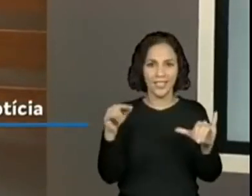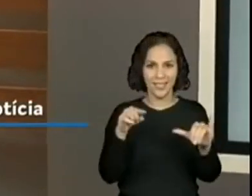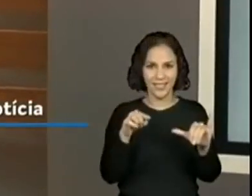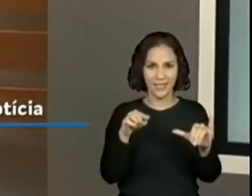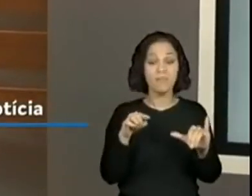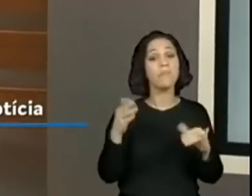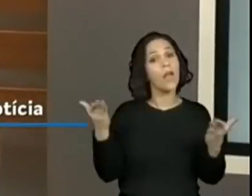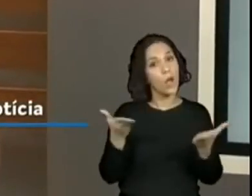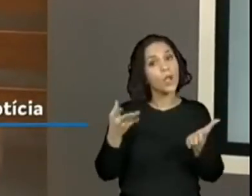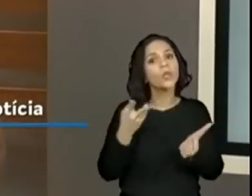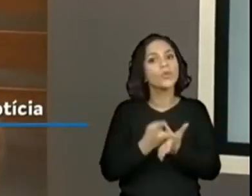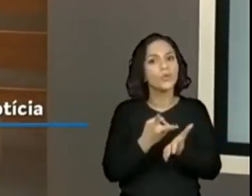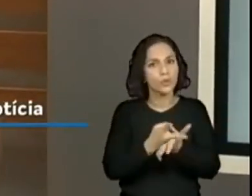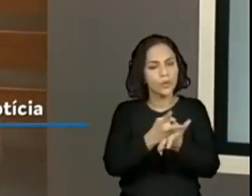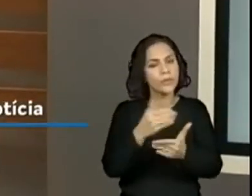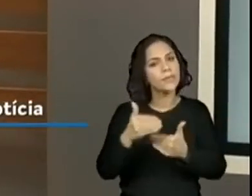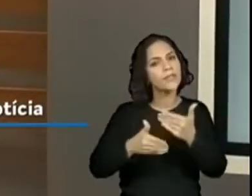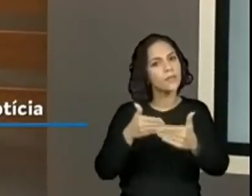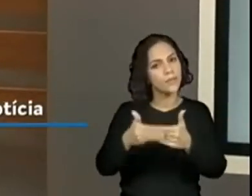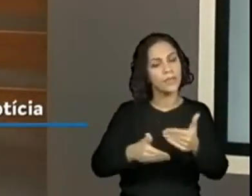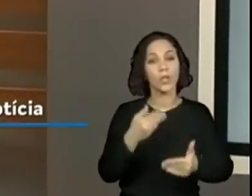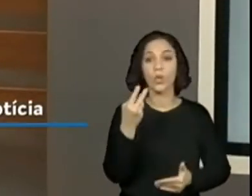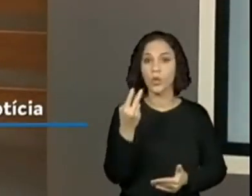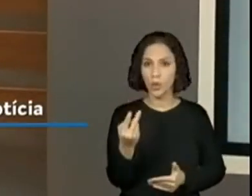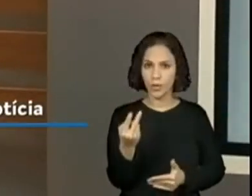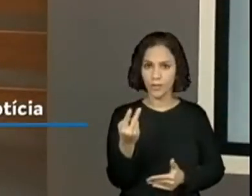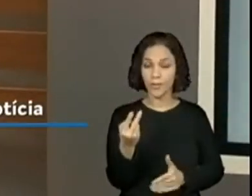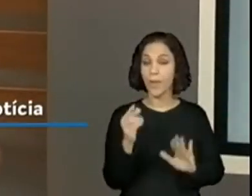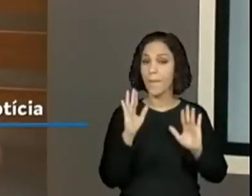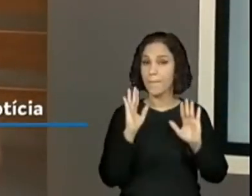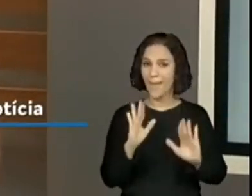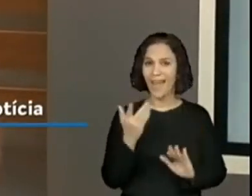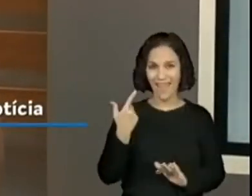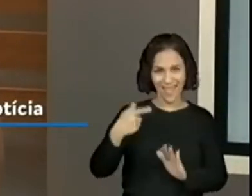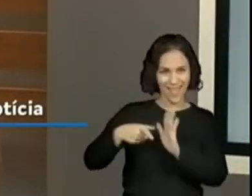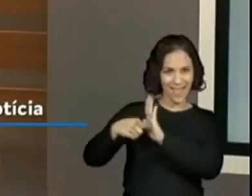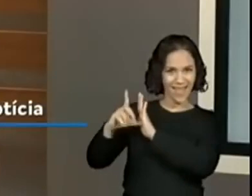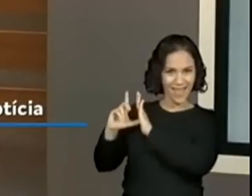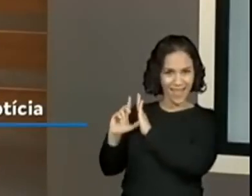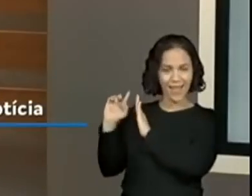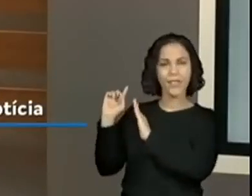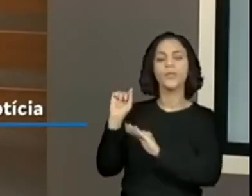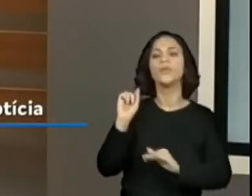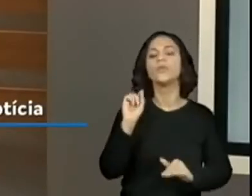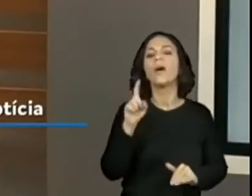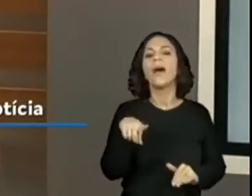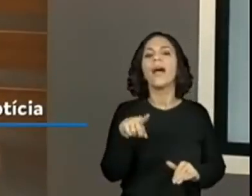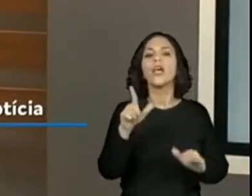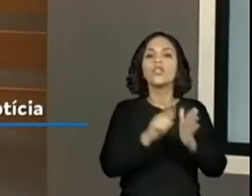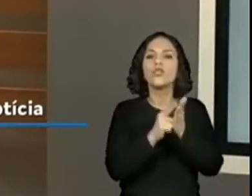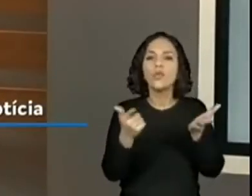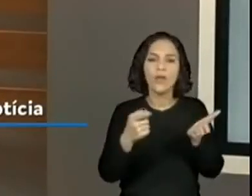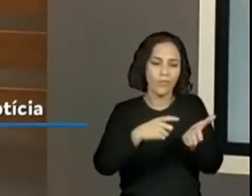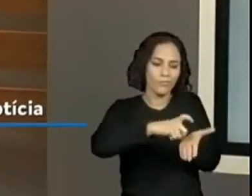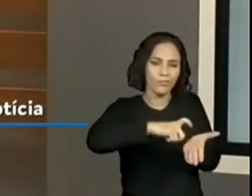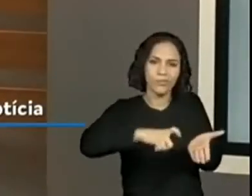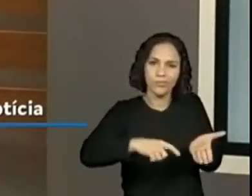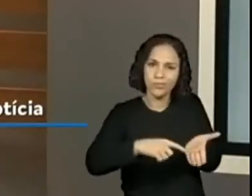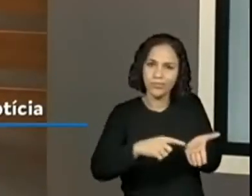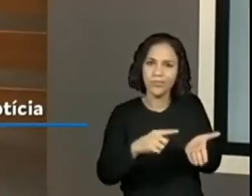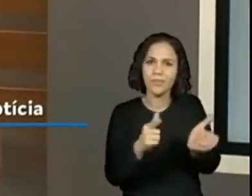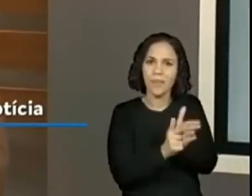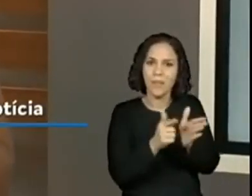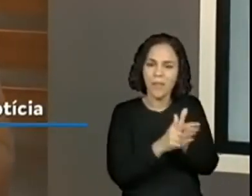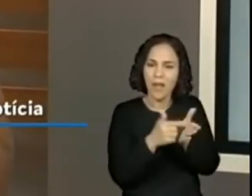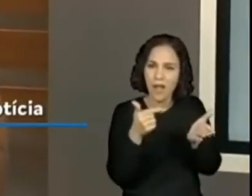esse gênero na sequência 2. Só que, na sequência 1, nós trabalhamos muito, assim, os jornais impressos, com